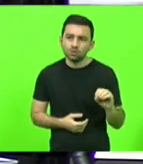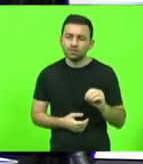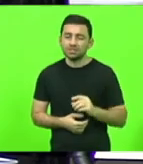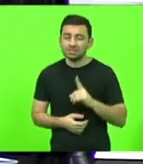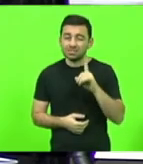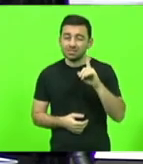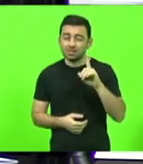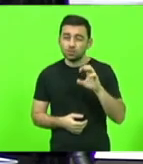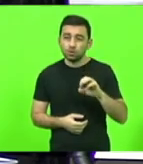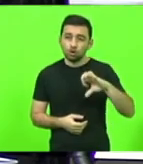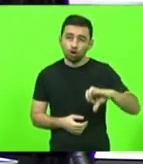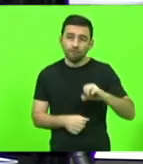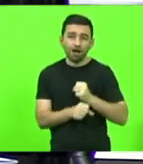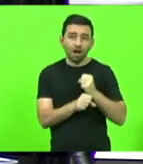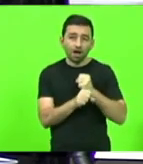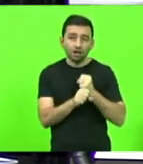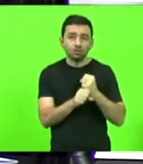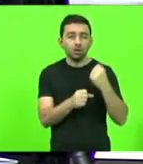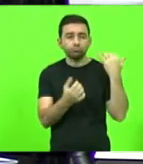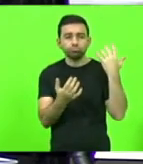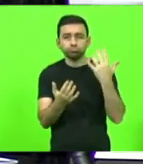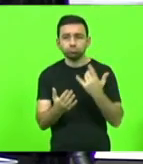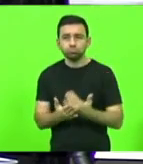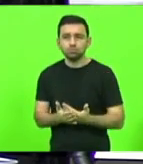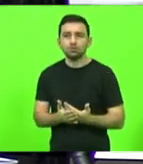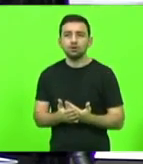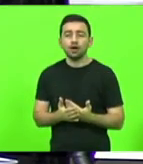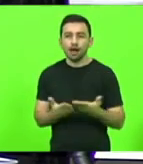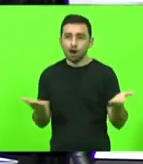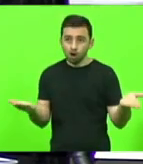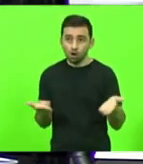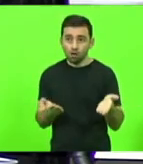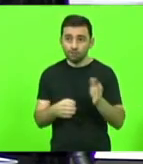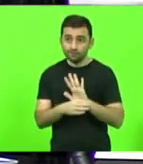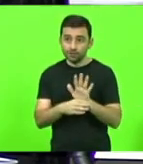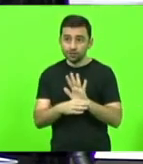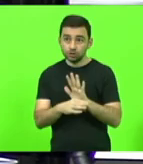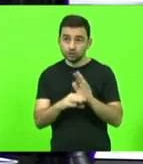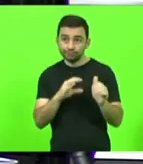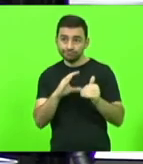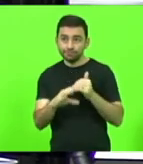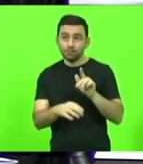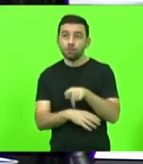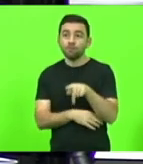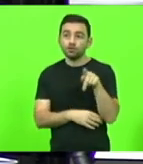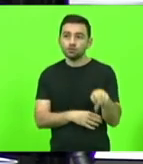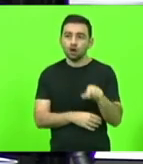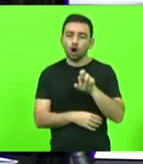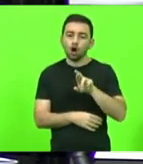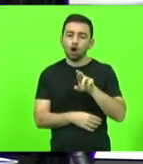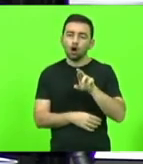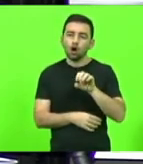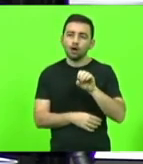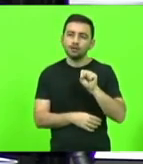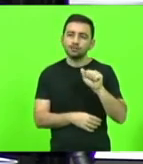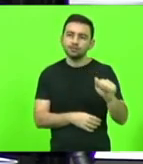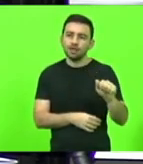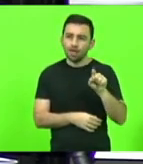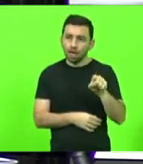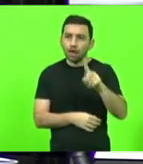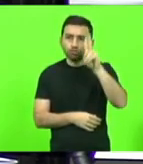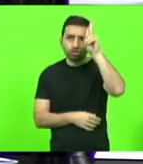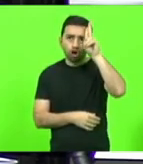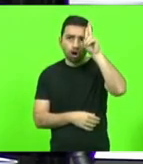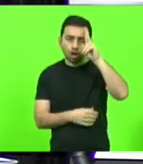do Contestado. E eu recebi aqui um vídeo da professora Rosa Maria Tessel. Ela é uma historiadora